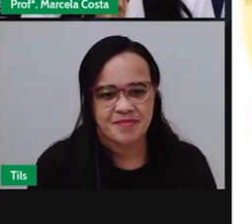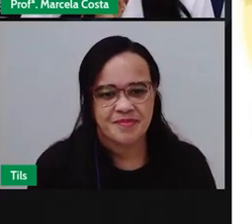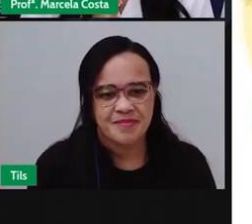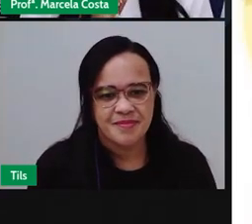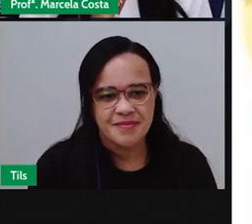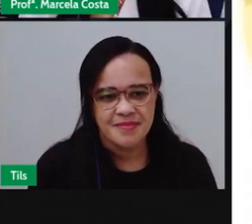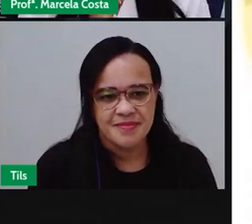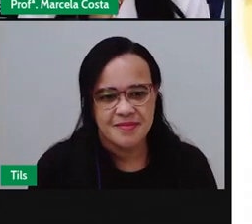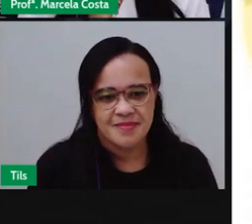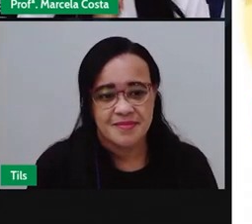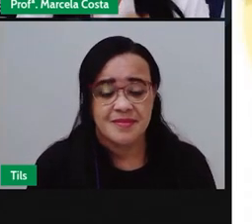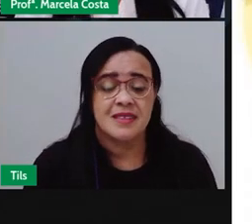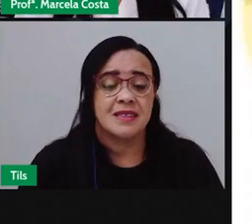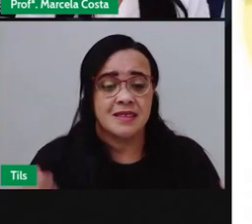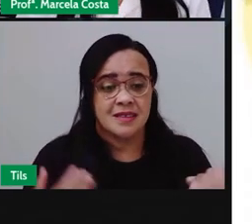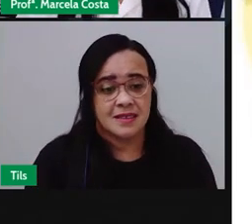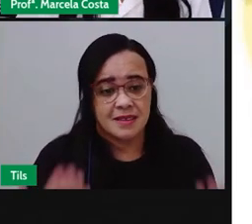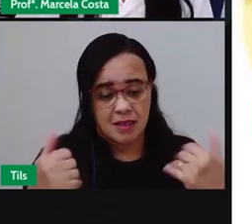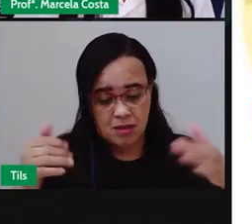agora a gente tem uma atividade